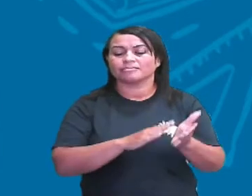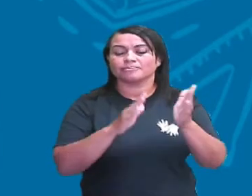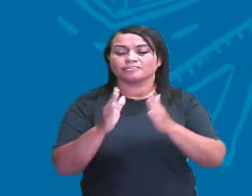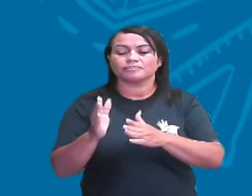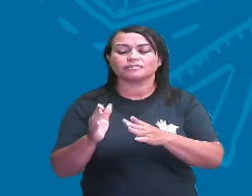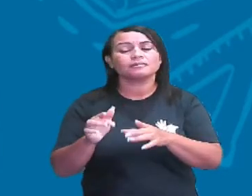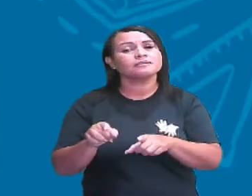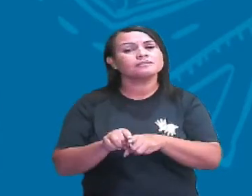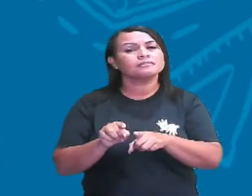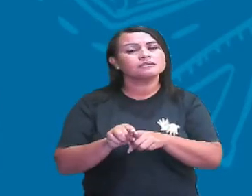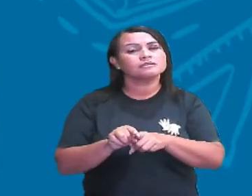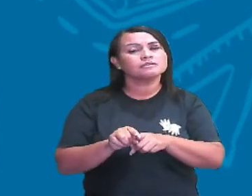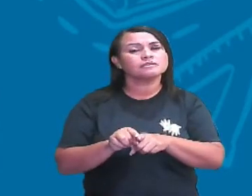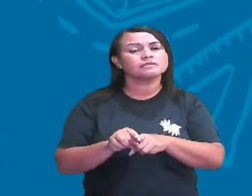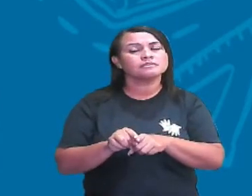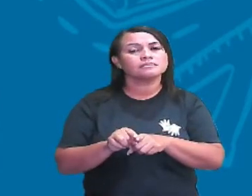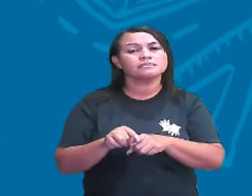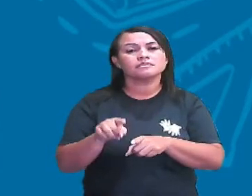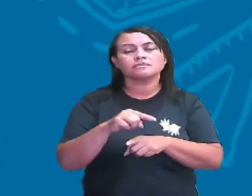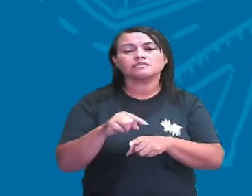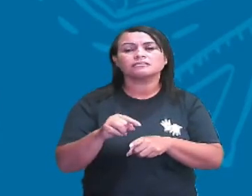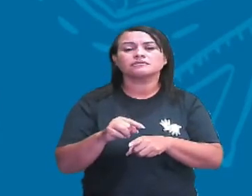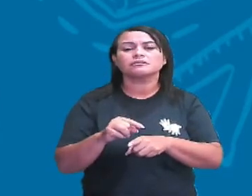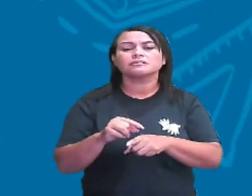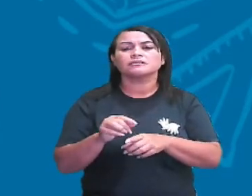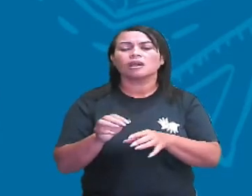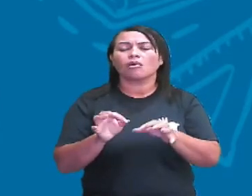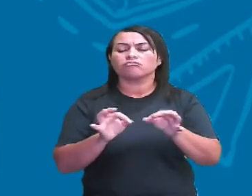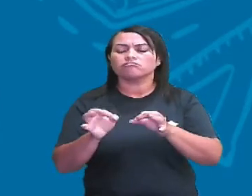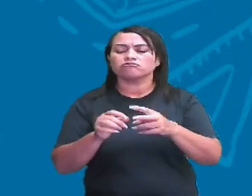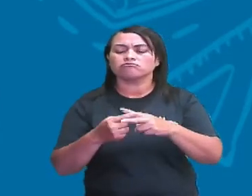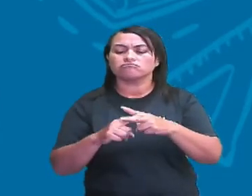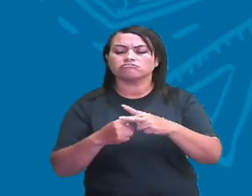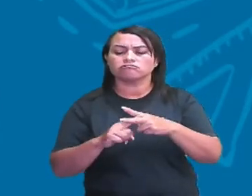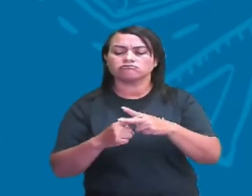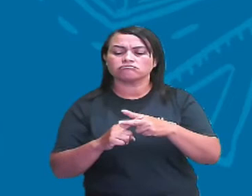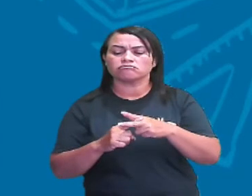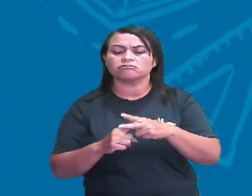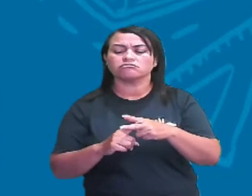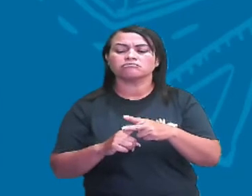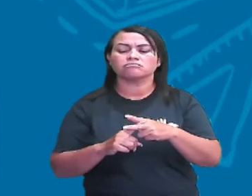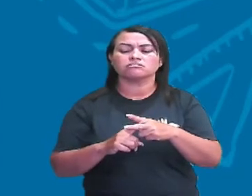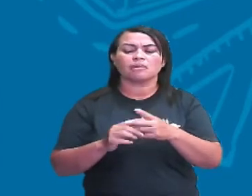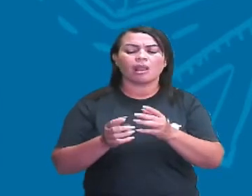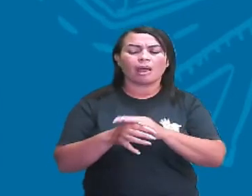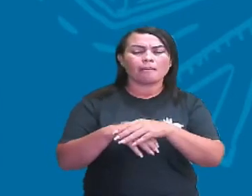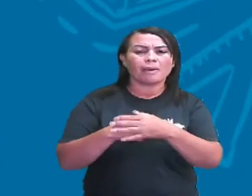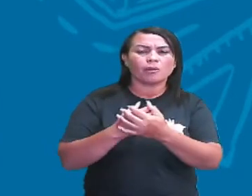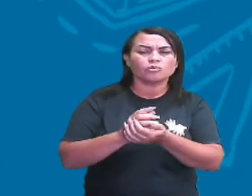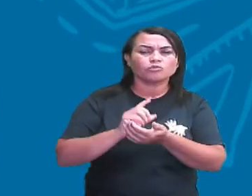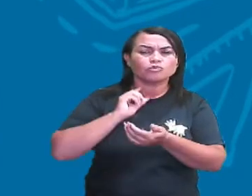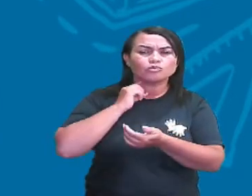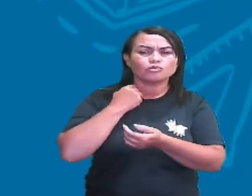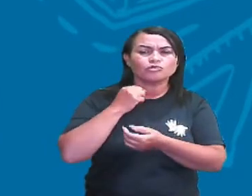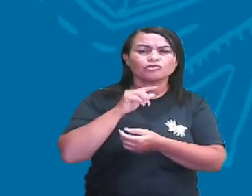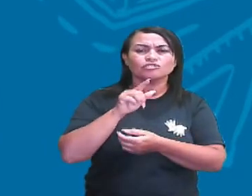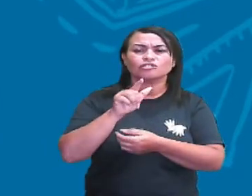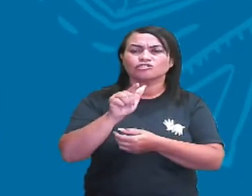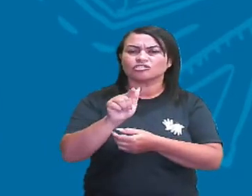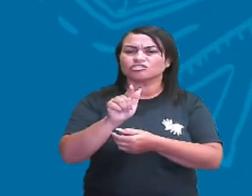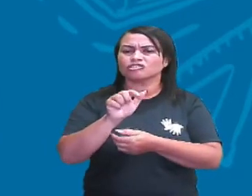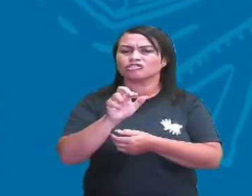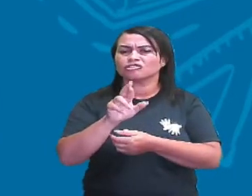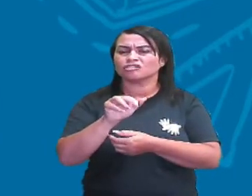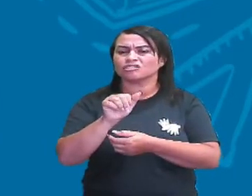no caso da... Você está mexendo, consertando alguma coisa em casa, e melou a mão de graxa, como remover aquilo? Só com água não